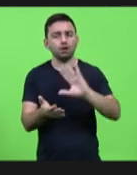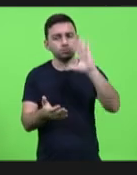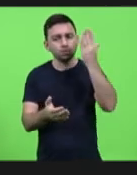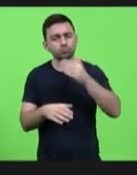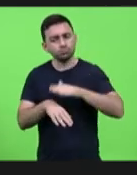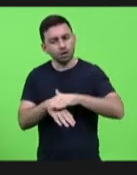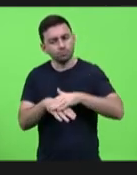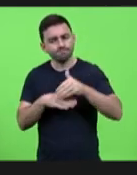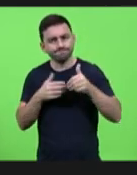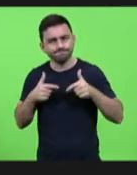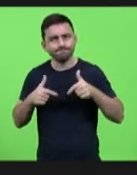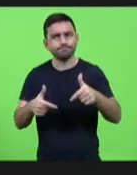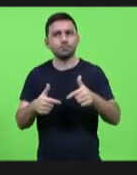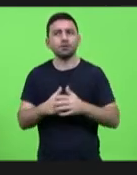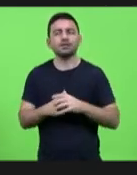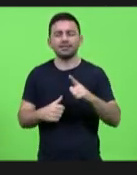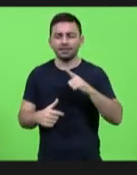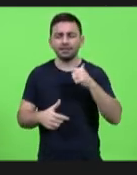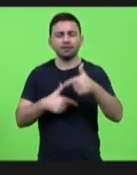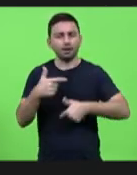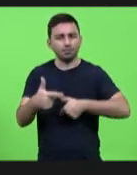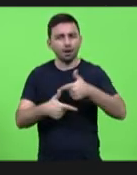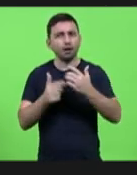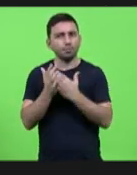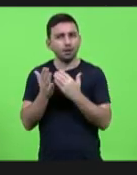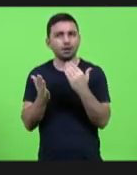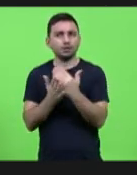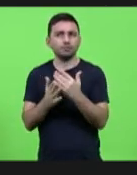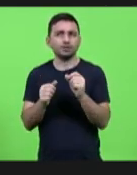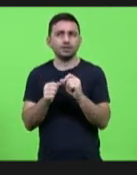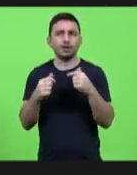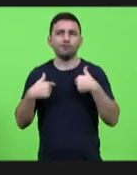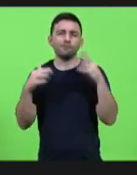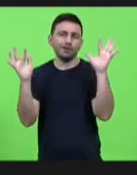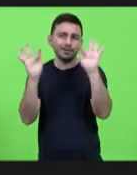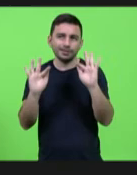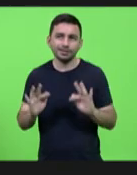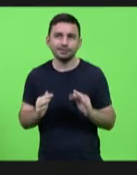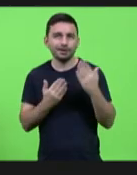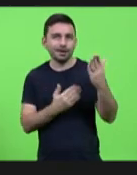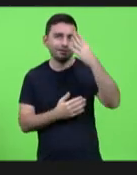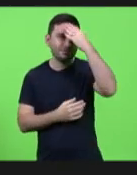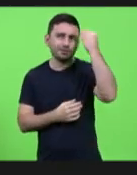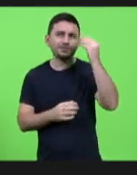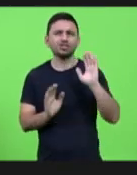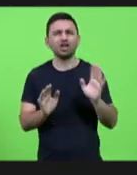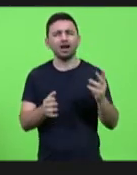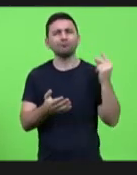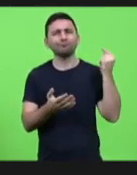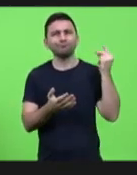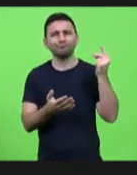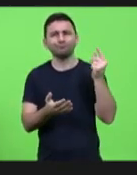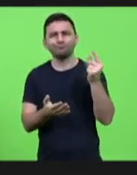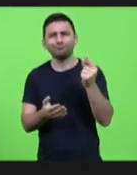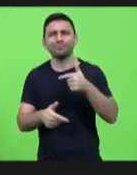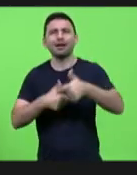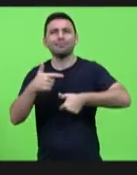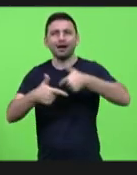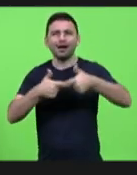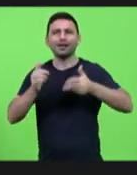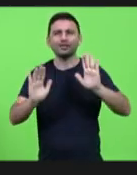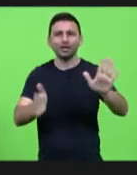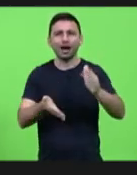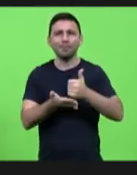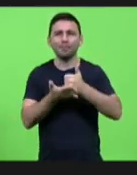então acho que temos muito trabalho a fazer fico muito feliz a deputada Luciane há muito tempo já trabalha em favor da